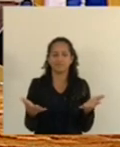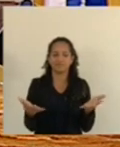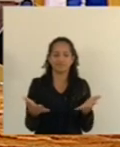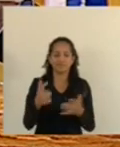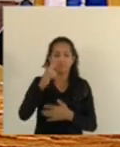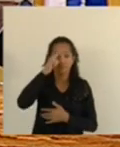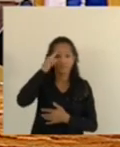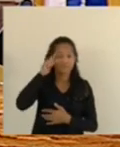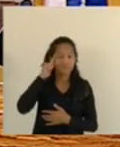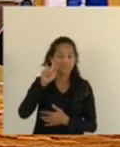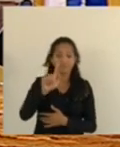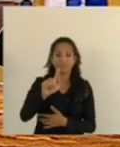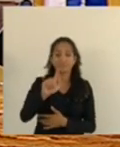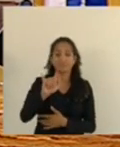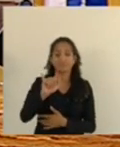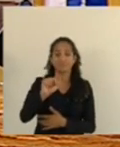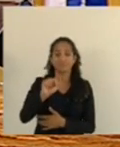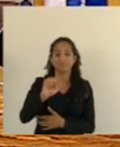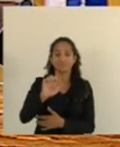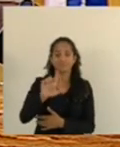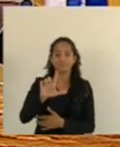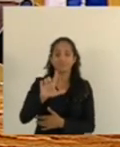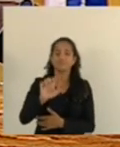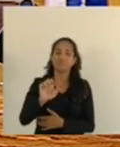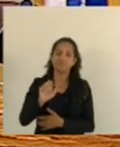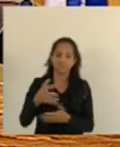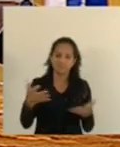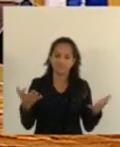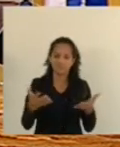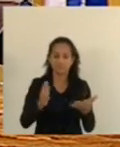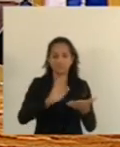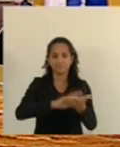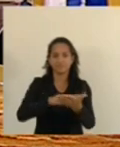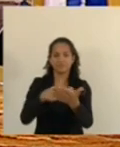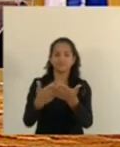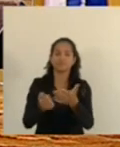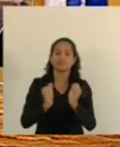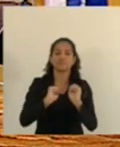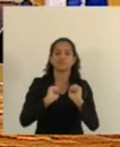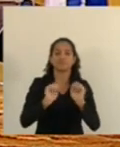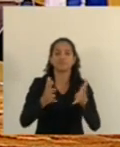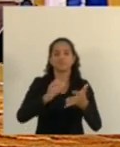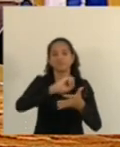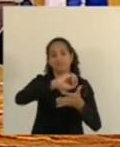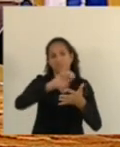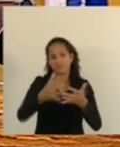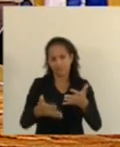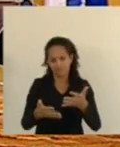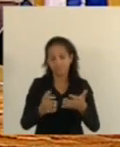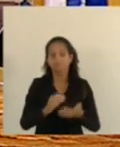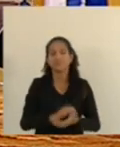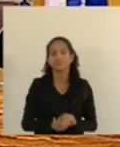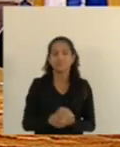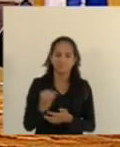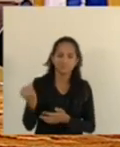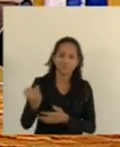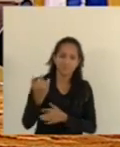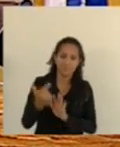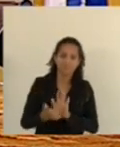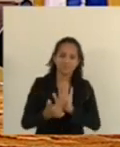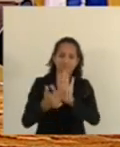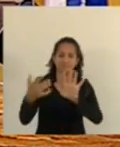Gisele, que está fazendo a nossa transmissão em Sinais de Libra, mostrando a importância da